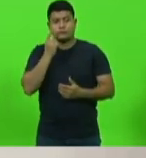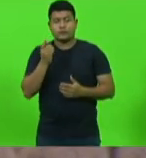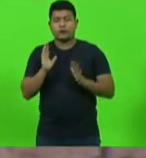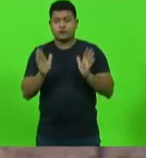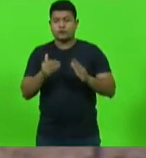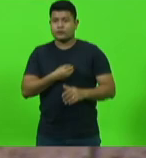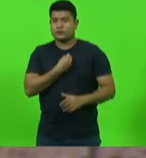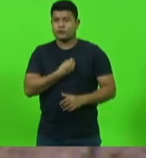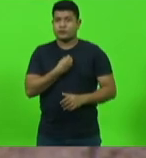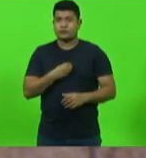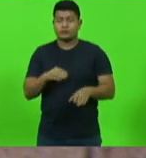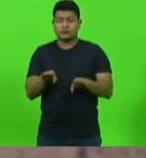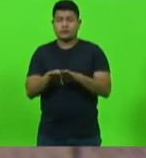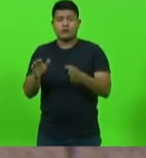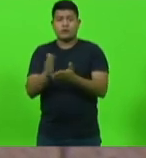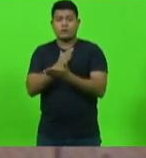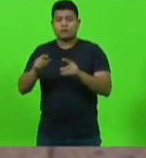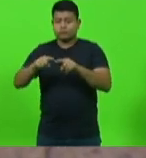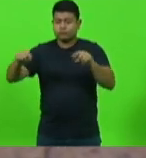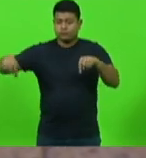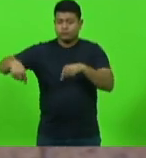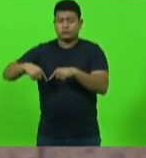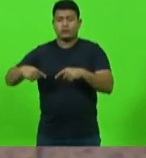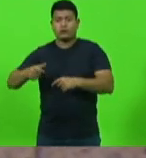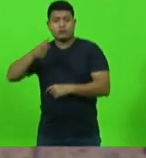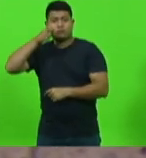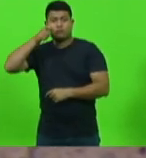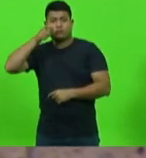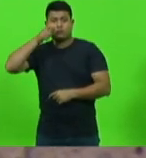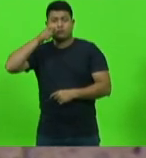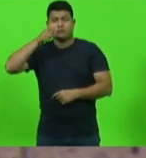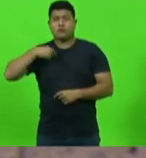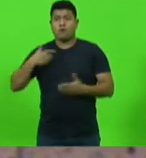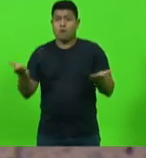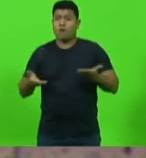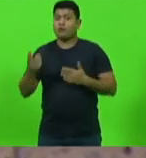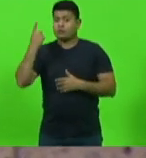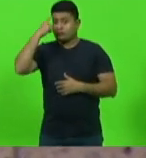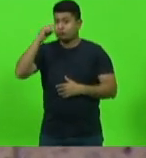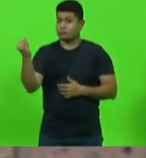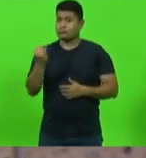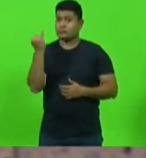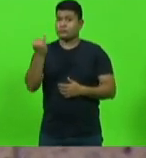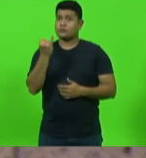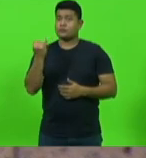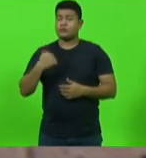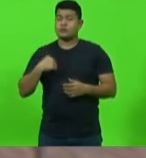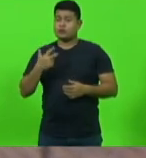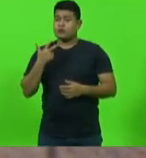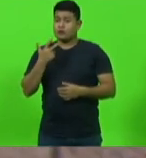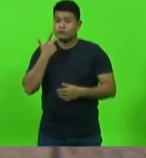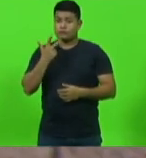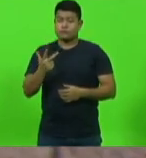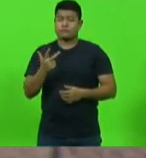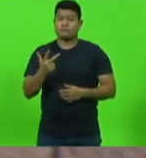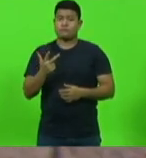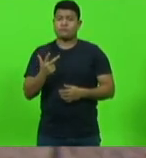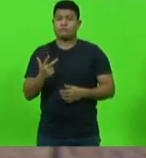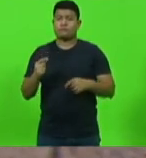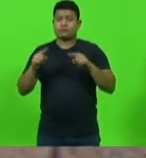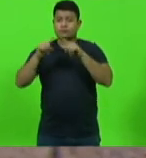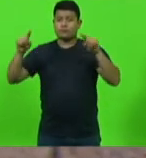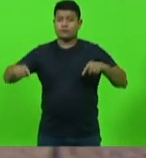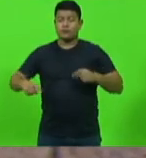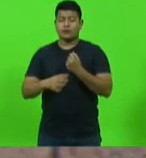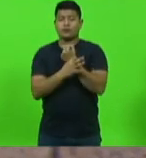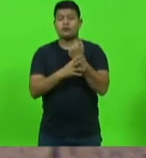que nos acompanham nos gabinetes. Hoje, sem dúvida, será um dia importante. Quero comentar aqui os servidores da Segurança